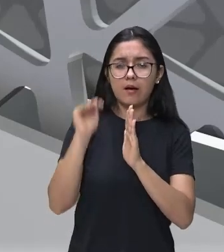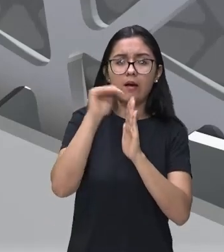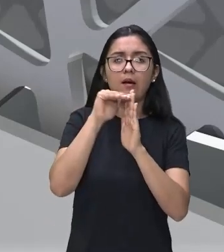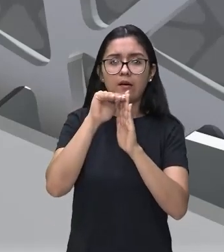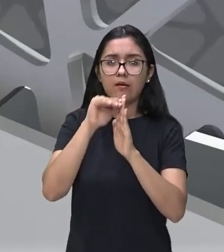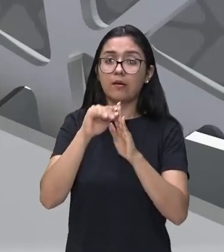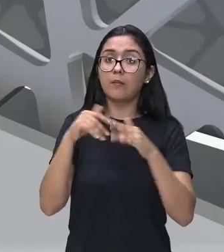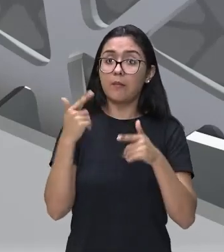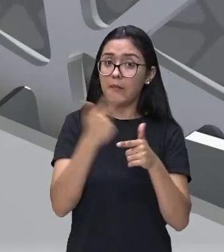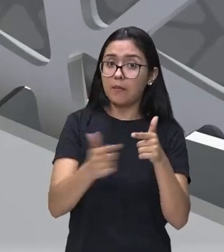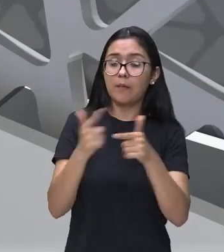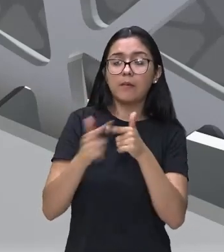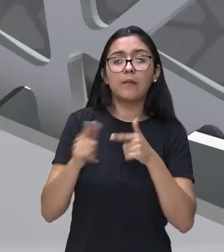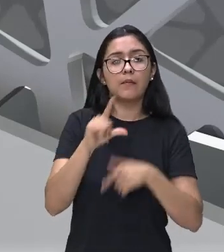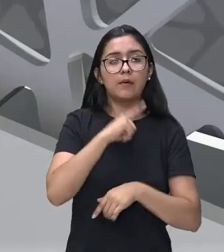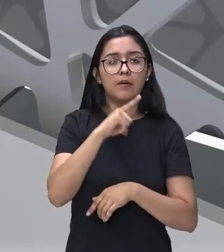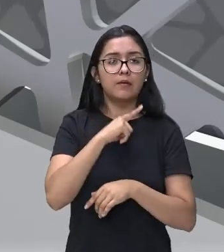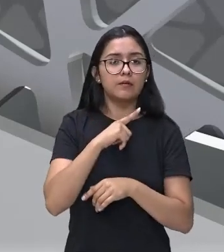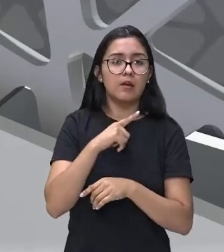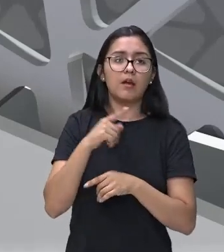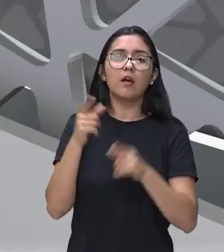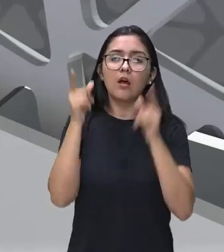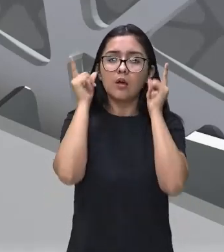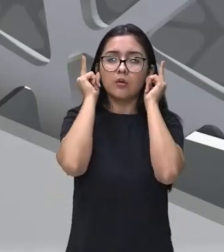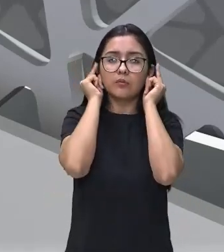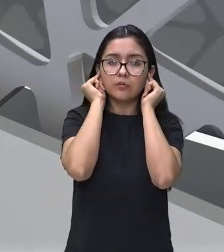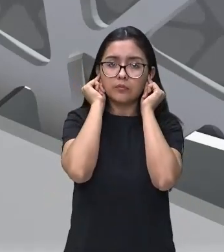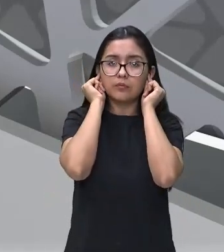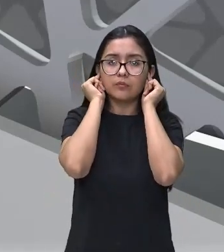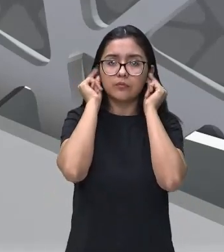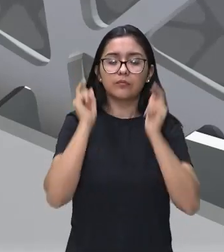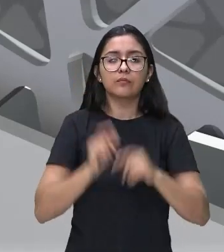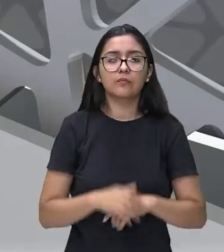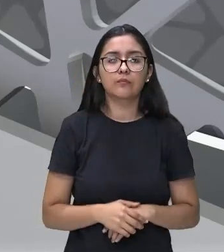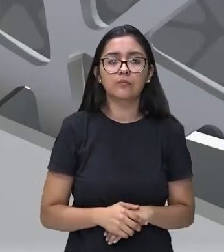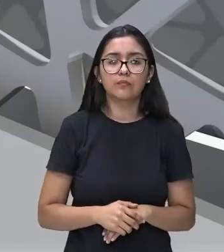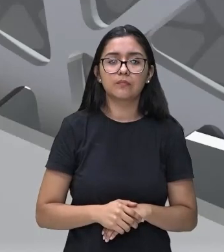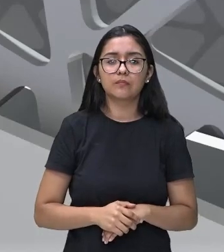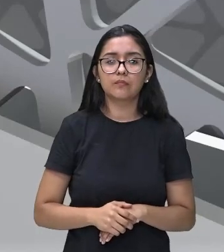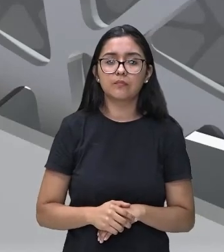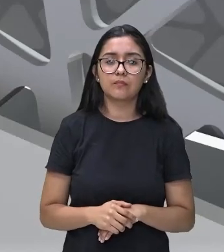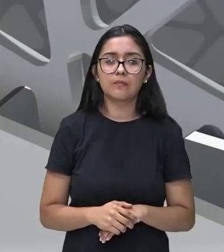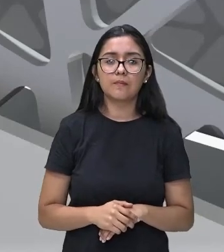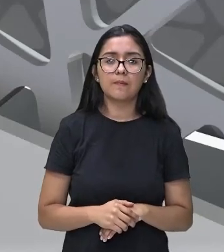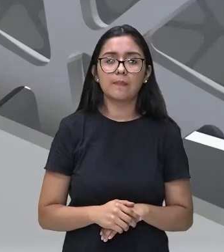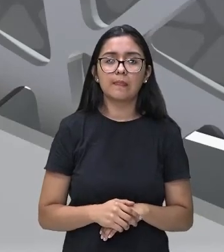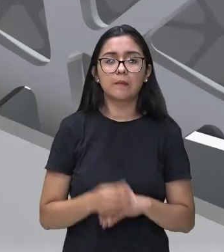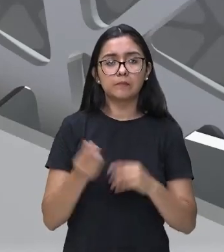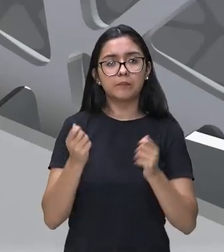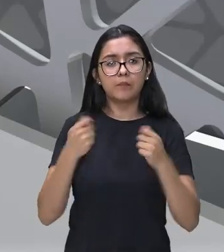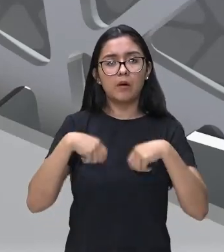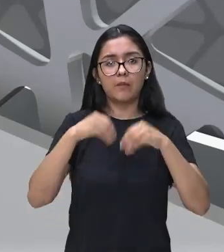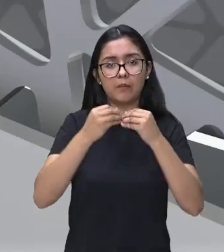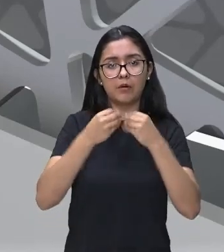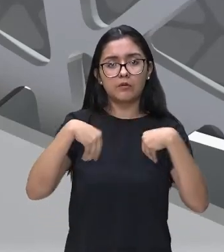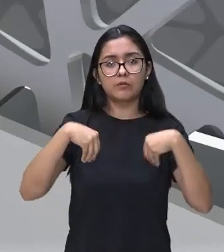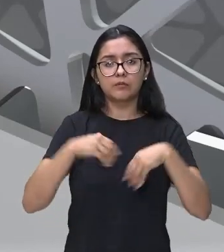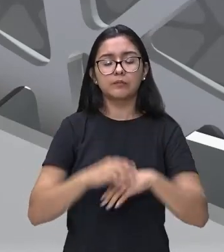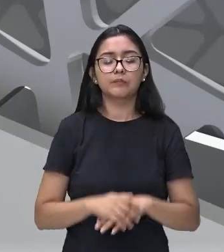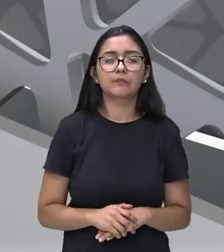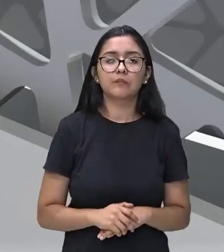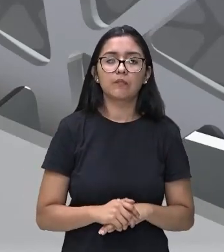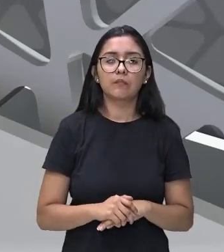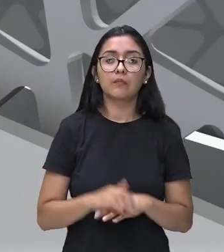prejudica a nossa audição, certo? E a gente vai falar agora sobre a